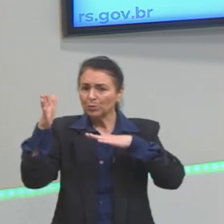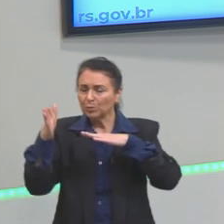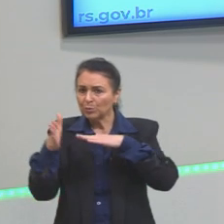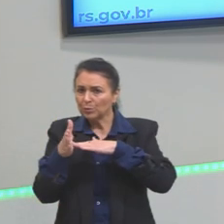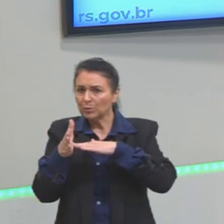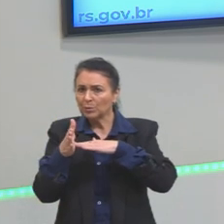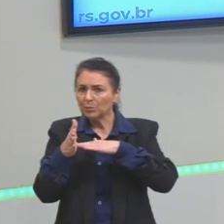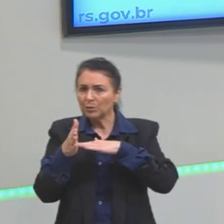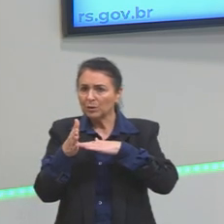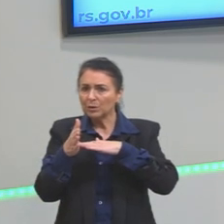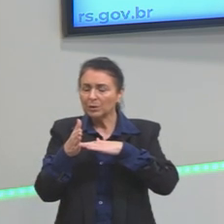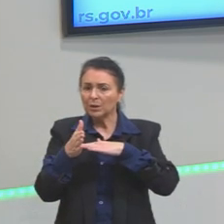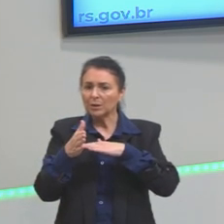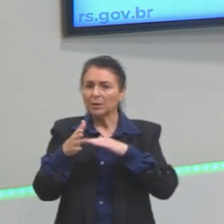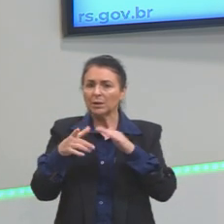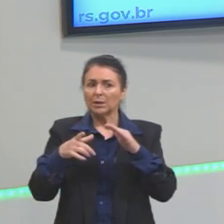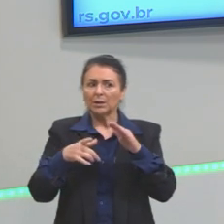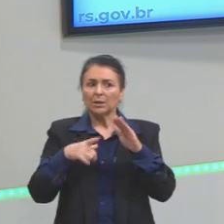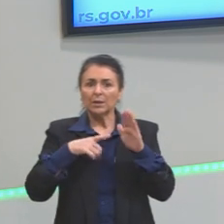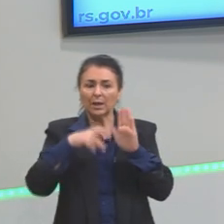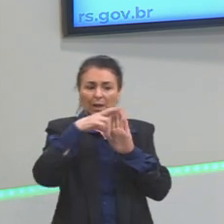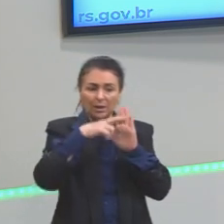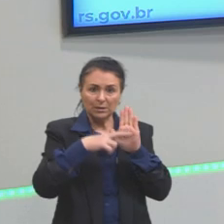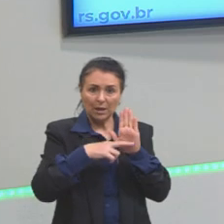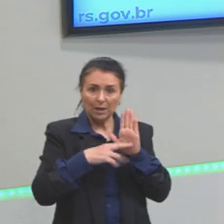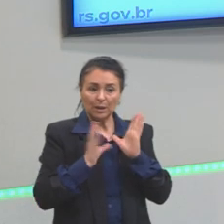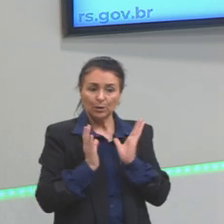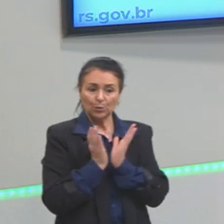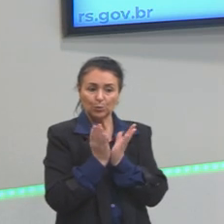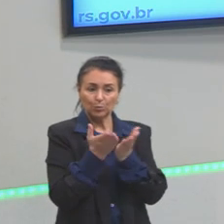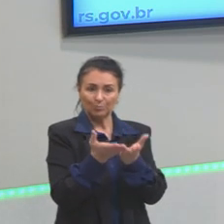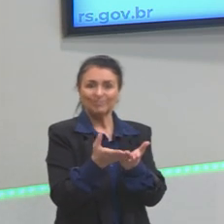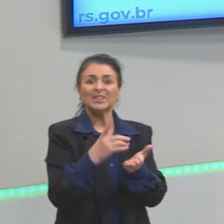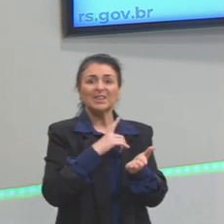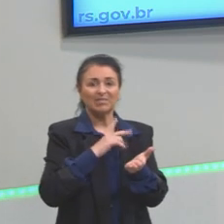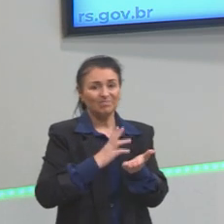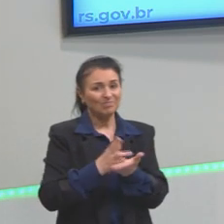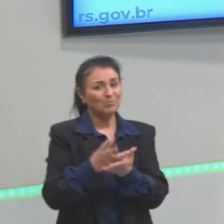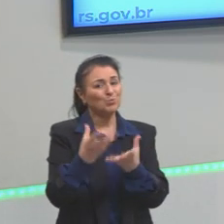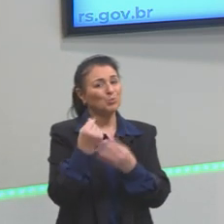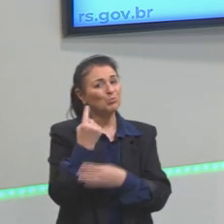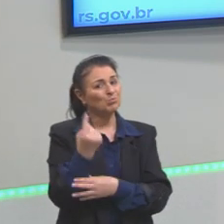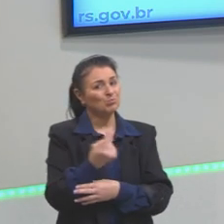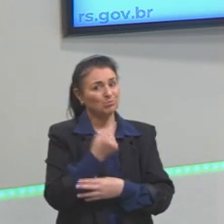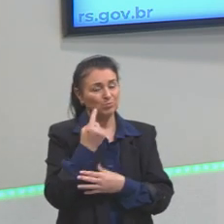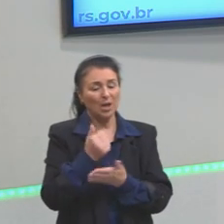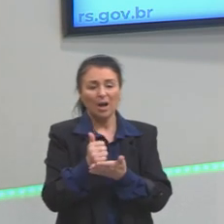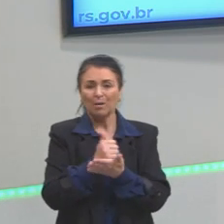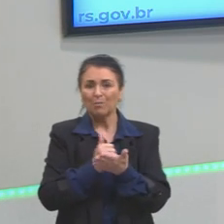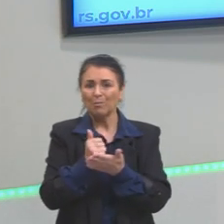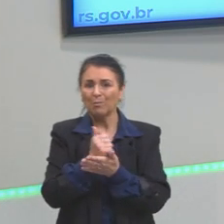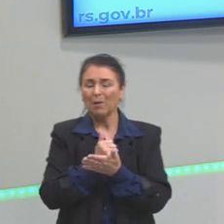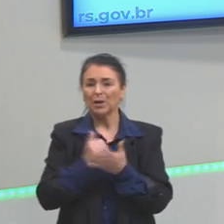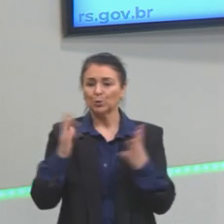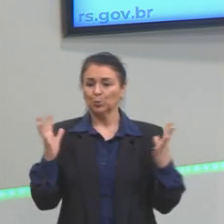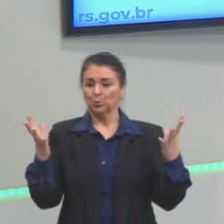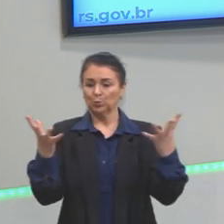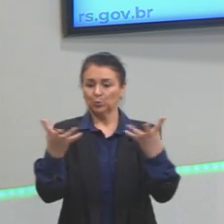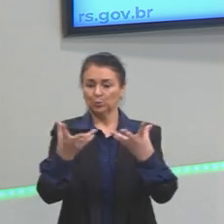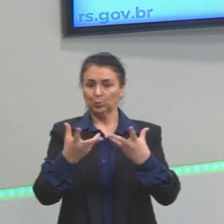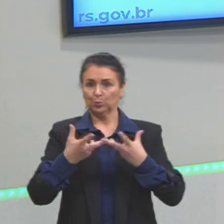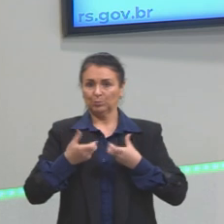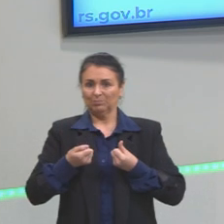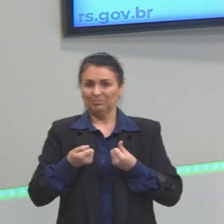apesar das regras coletivas, há muito um individualismo baseado no consumismo. E isso, de certa